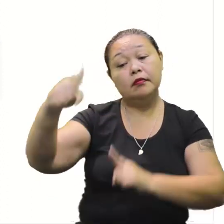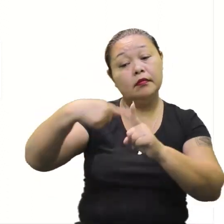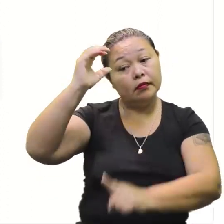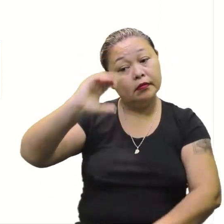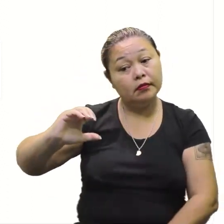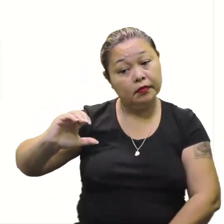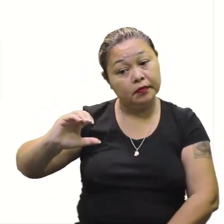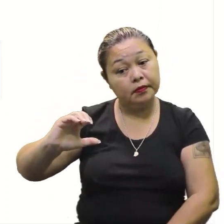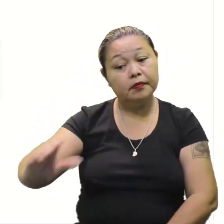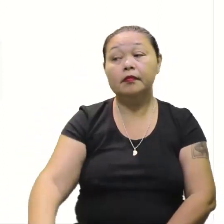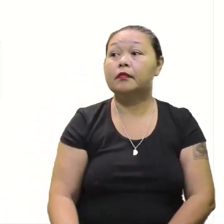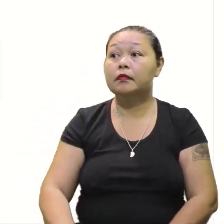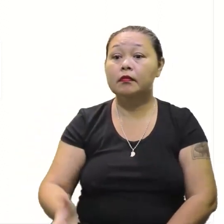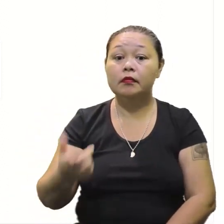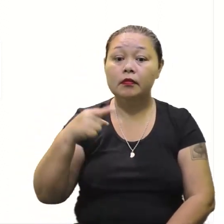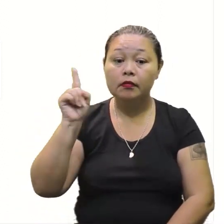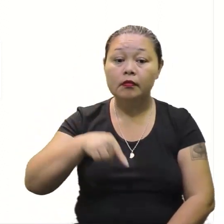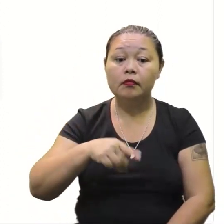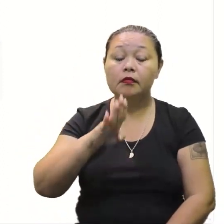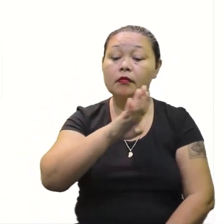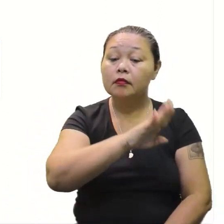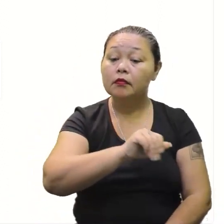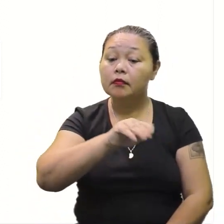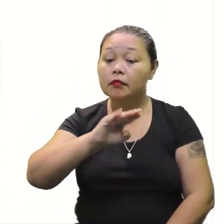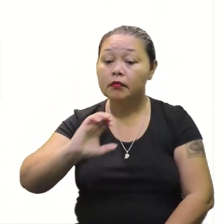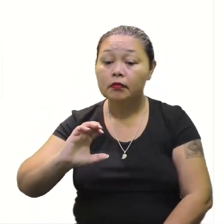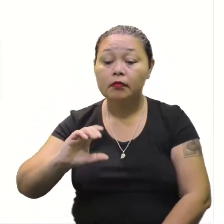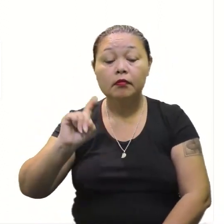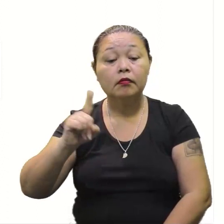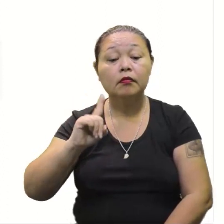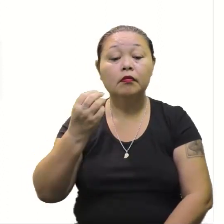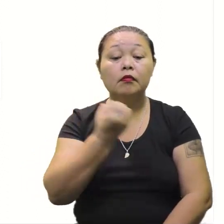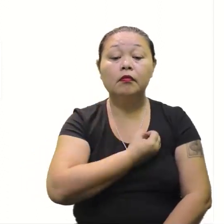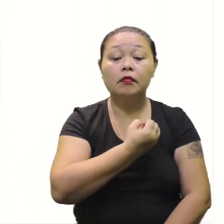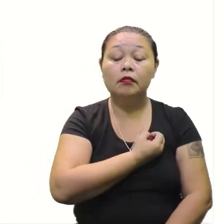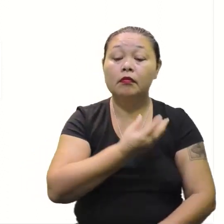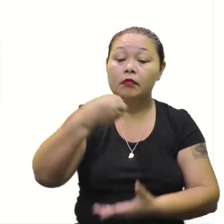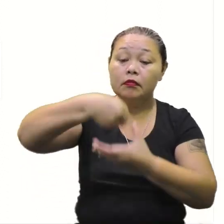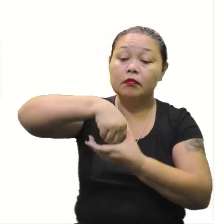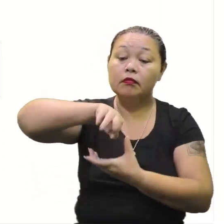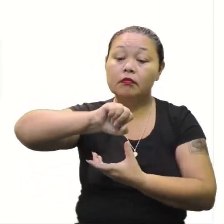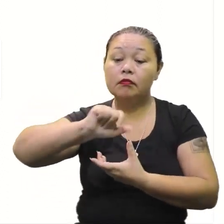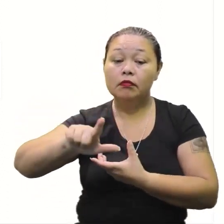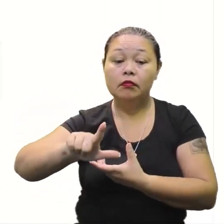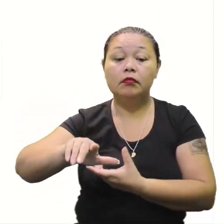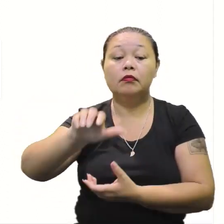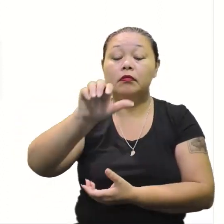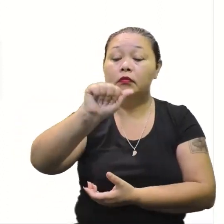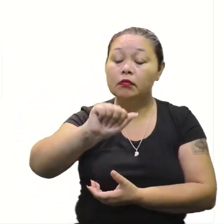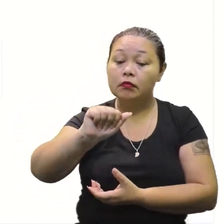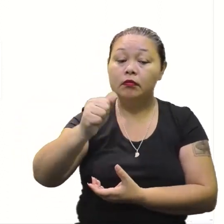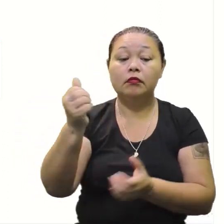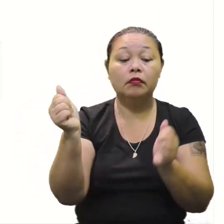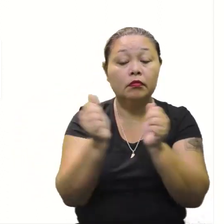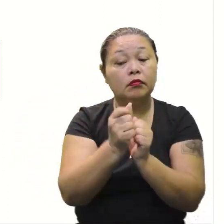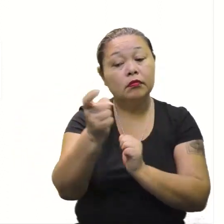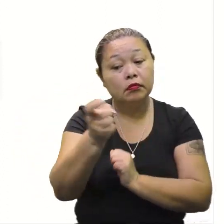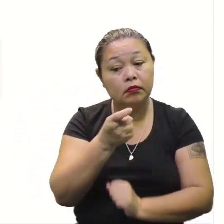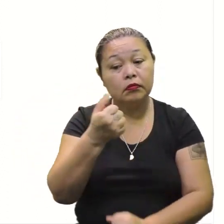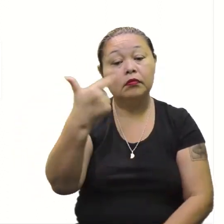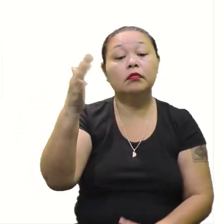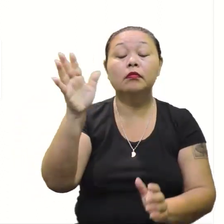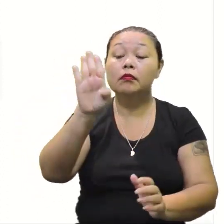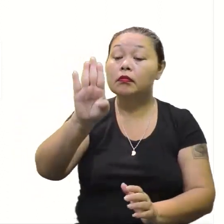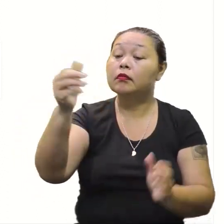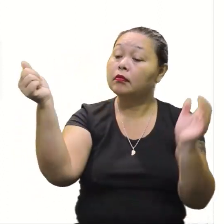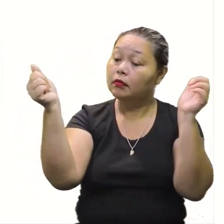mais C. Quem é o A, quem é o B e quem é o C? Números reais. Então o A é quem acompanha o X quadrado,